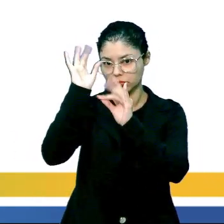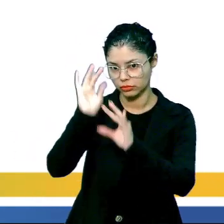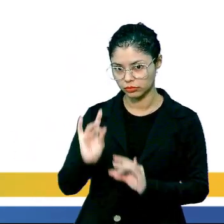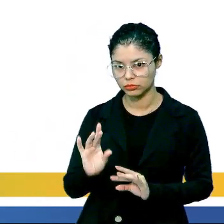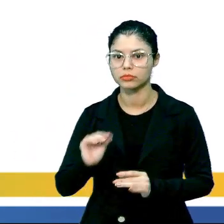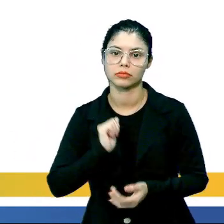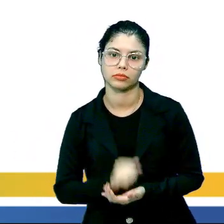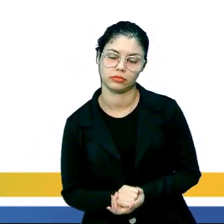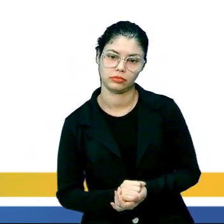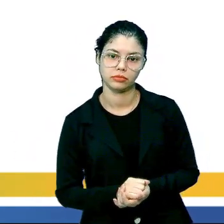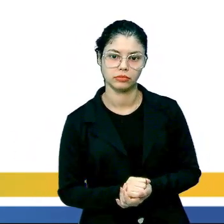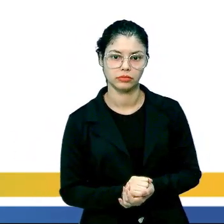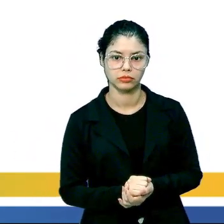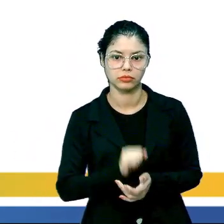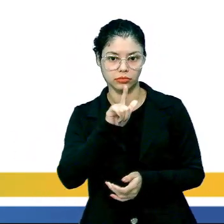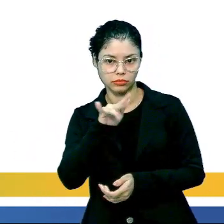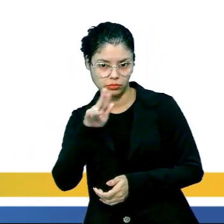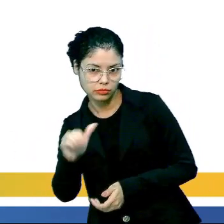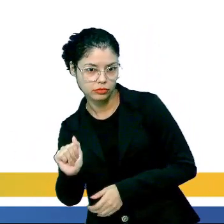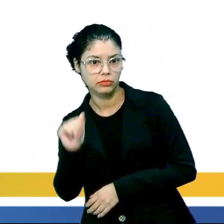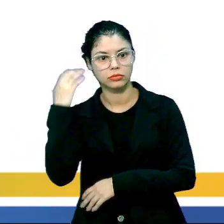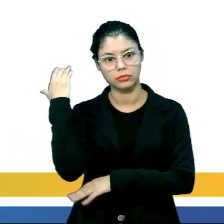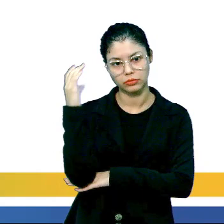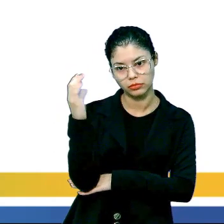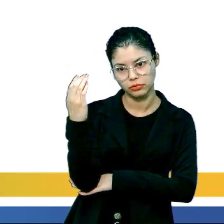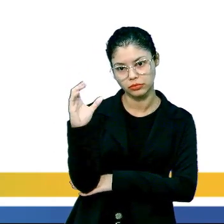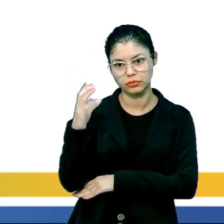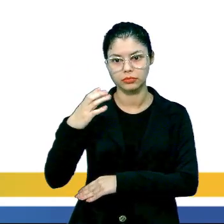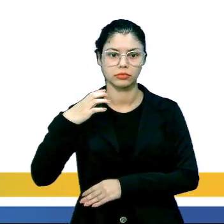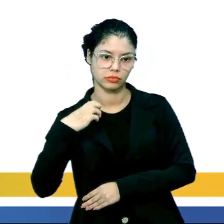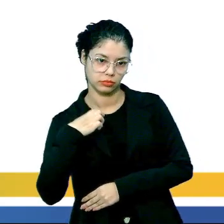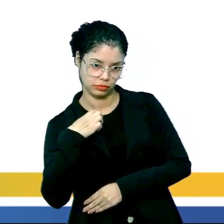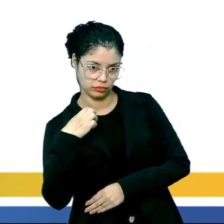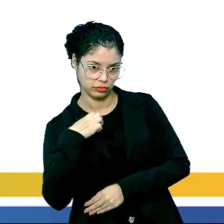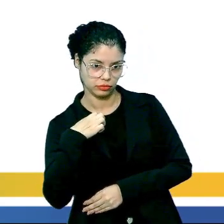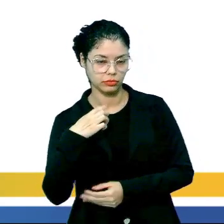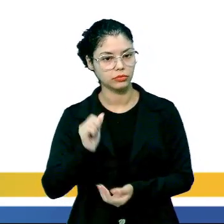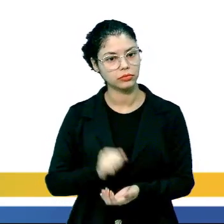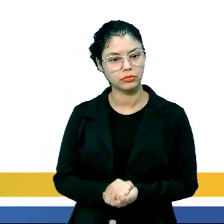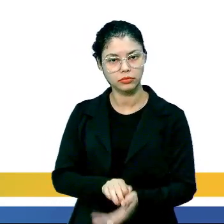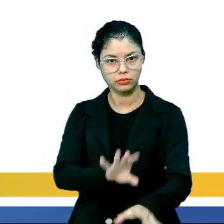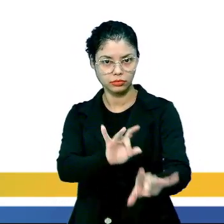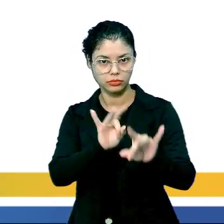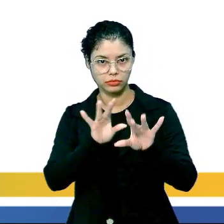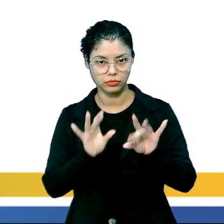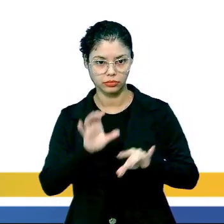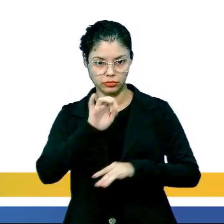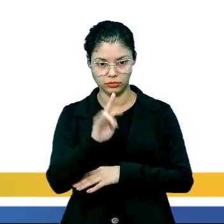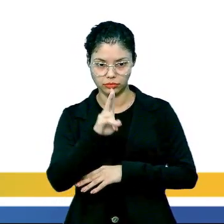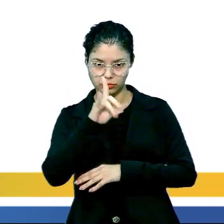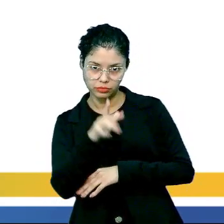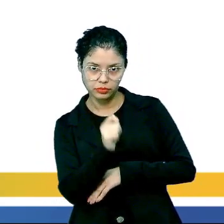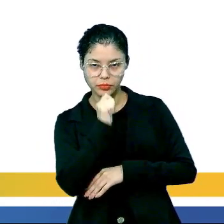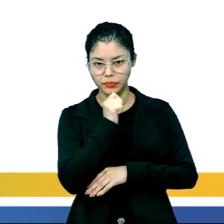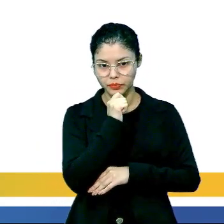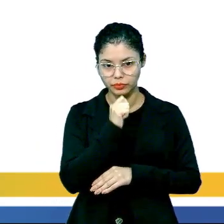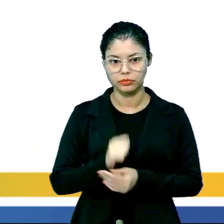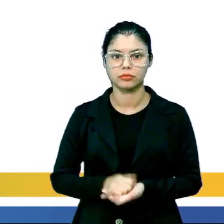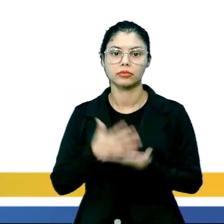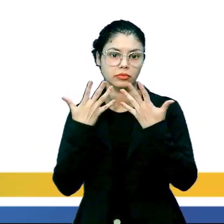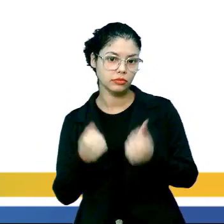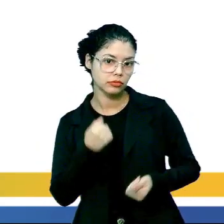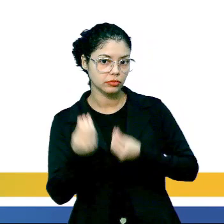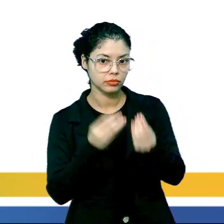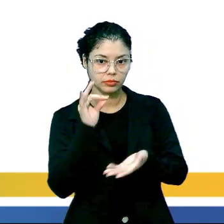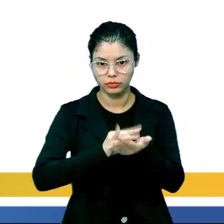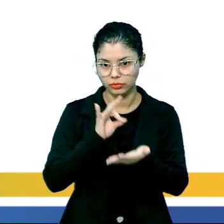baseada numa constatação lógica, científica, ética e até estética, aceita